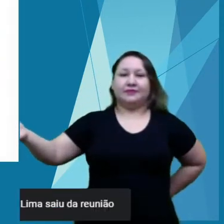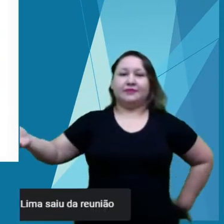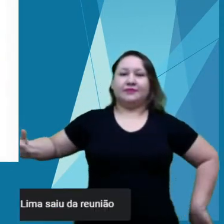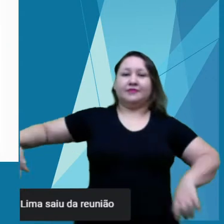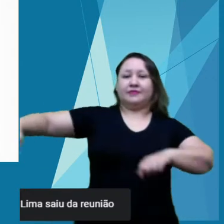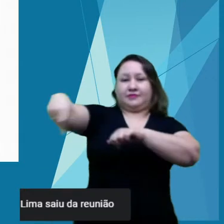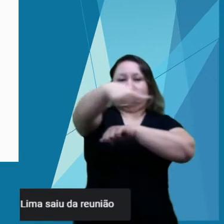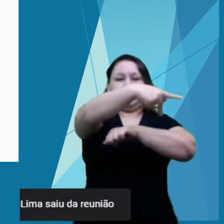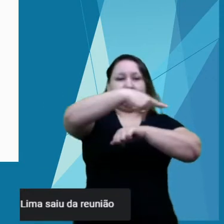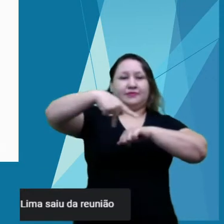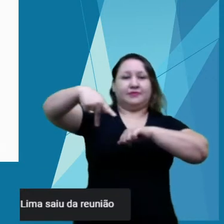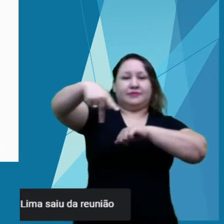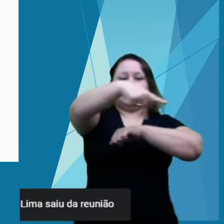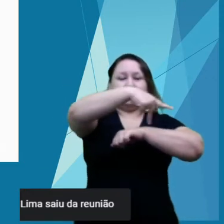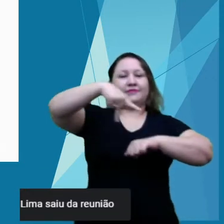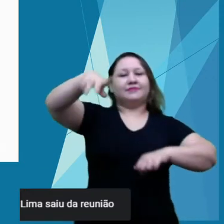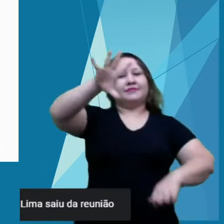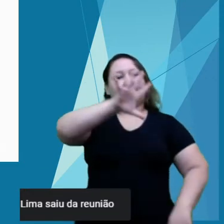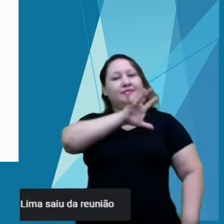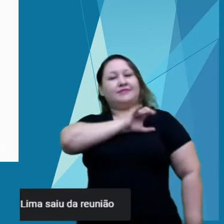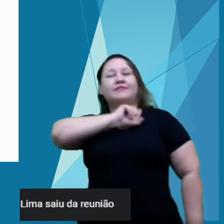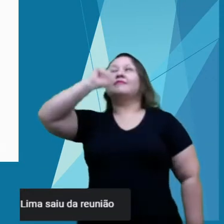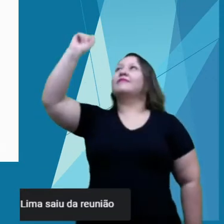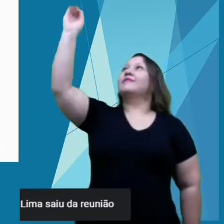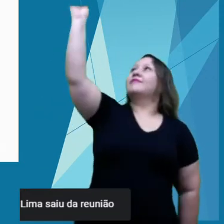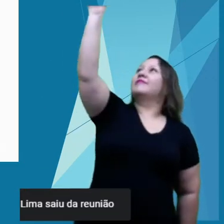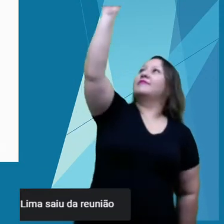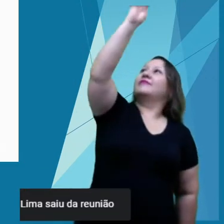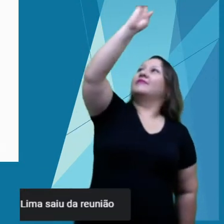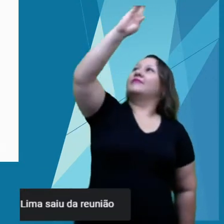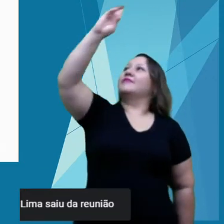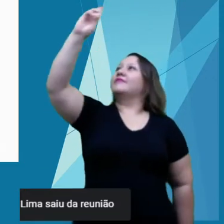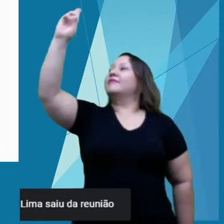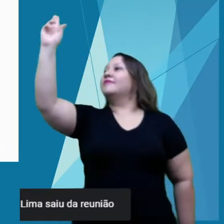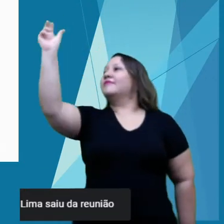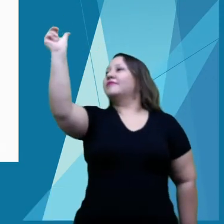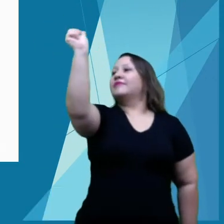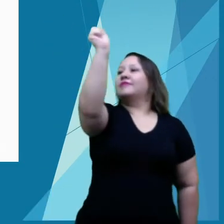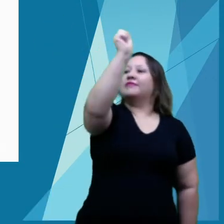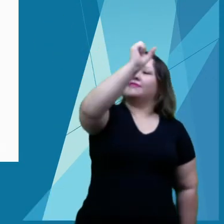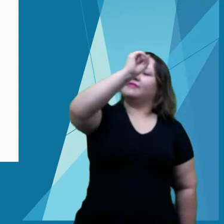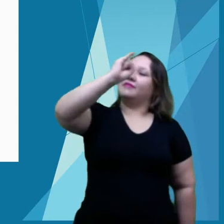Gentil, pátria amada, Brasil.